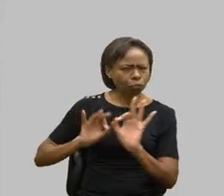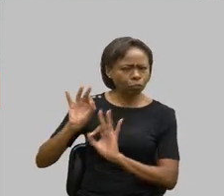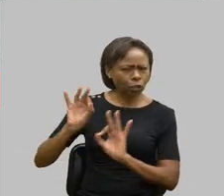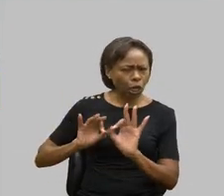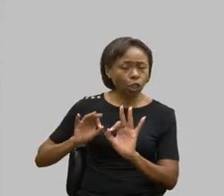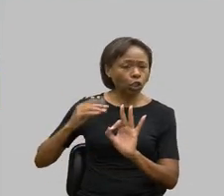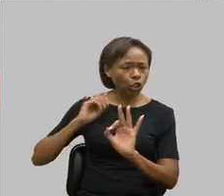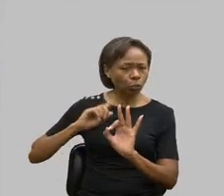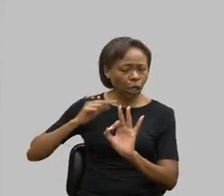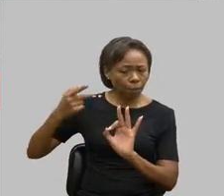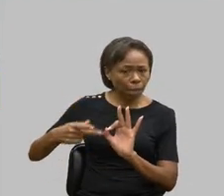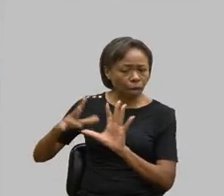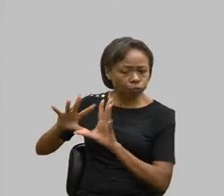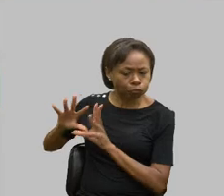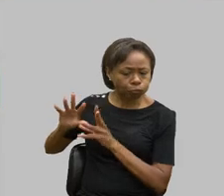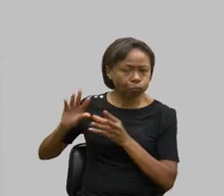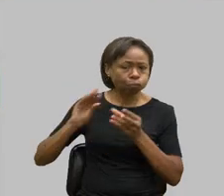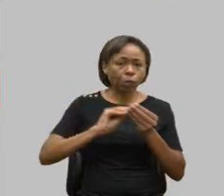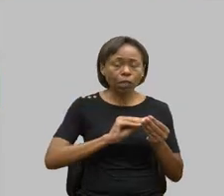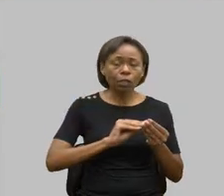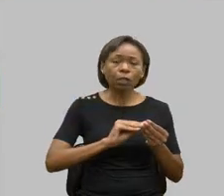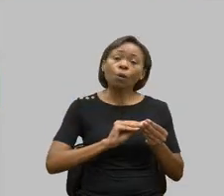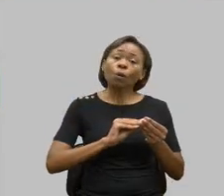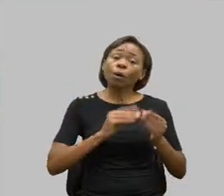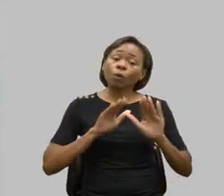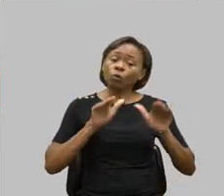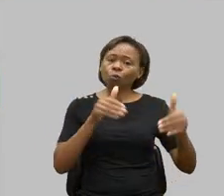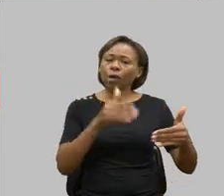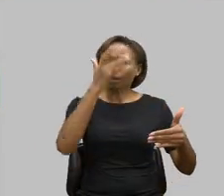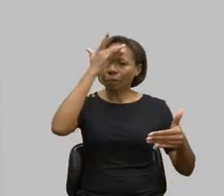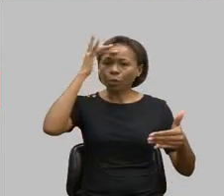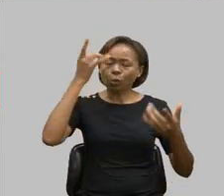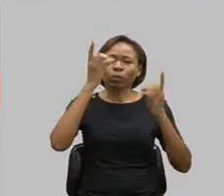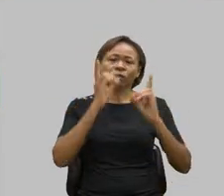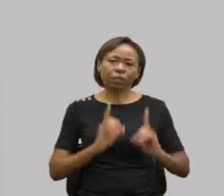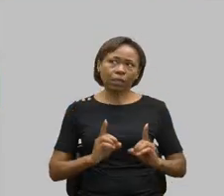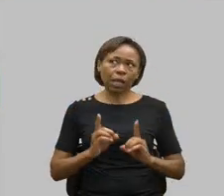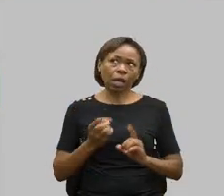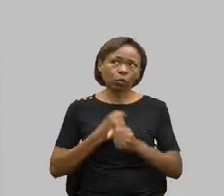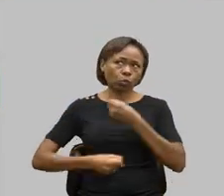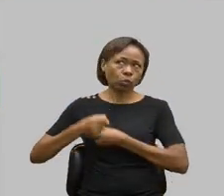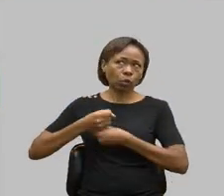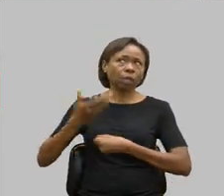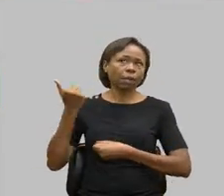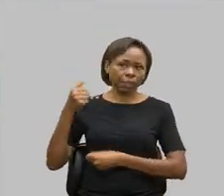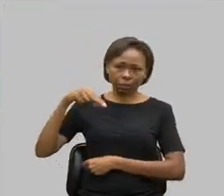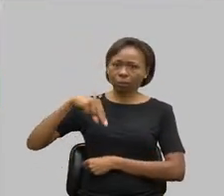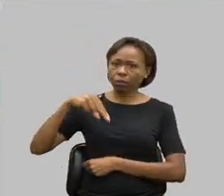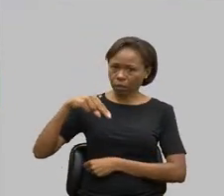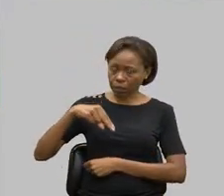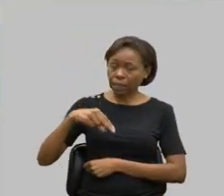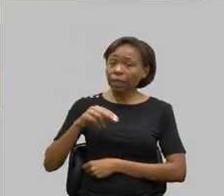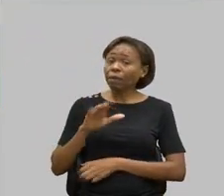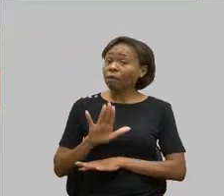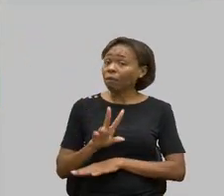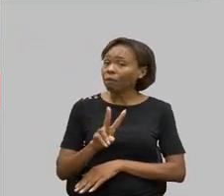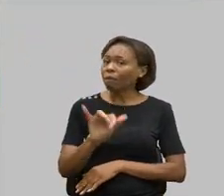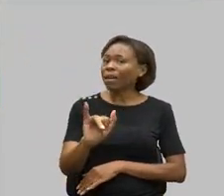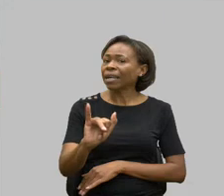e com doenças áreas e foi lançada em novembro do ano passado. Serão criados 31 parques